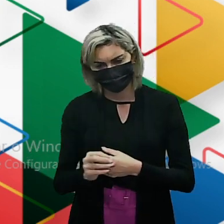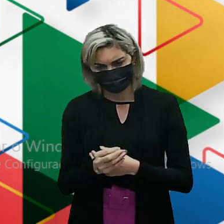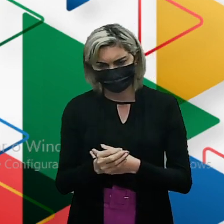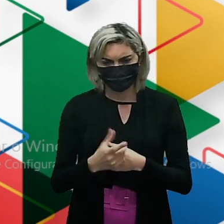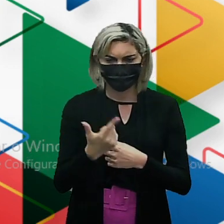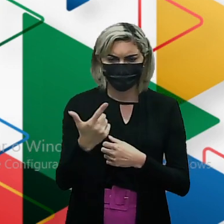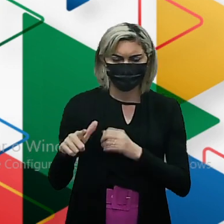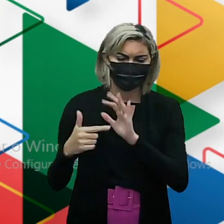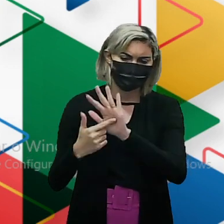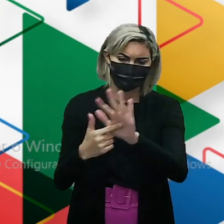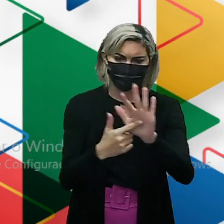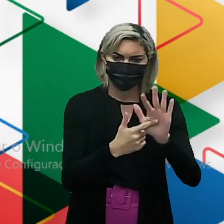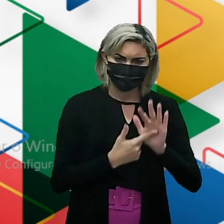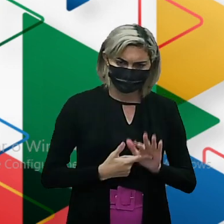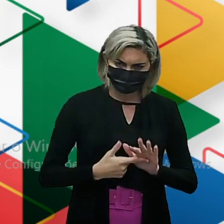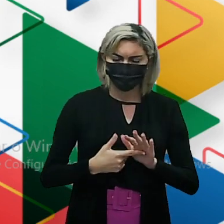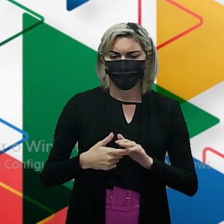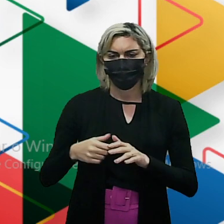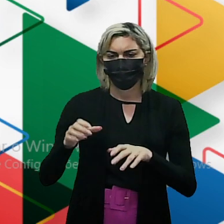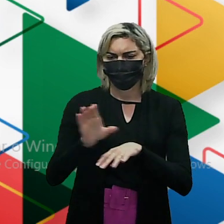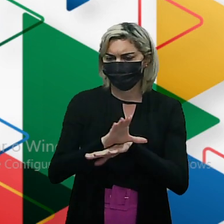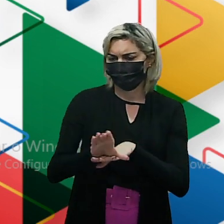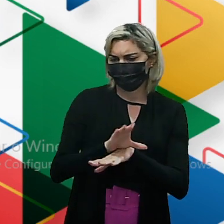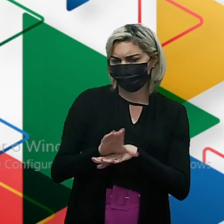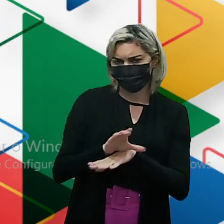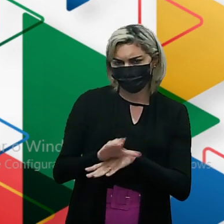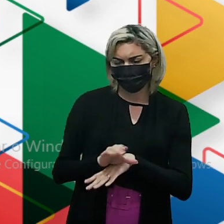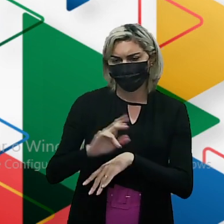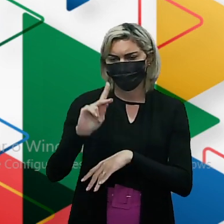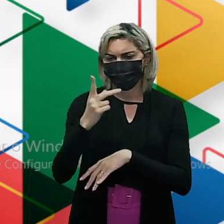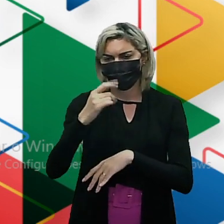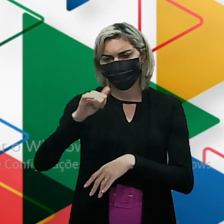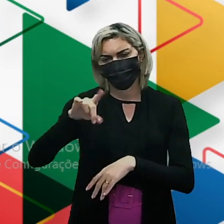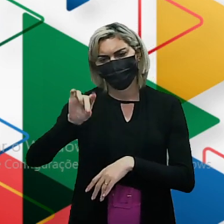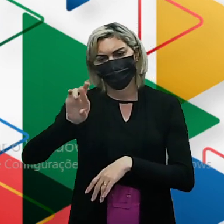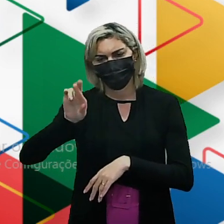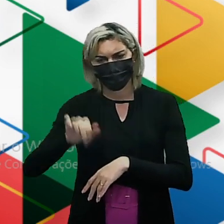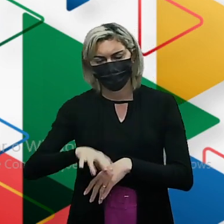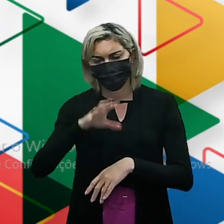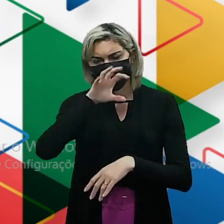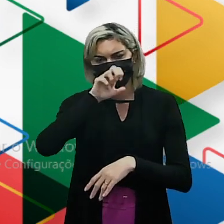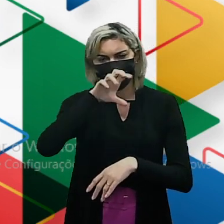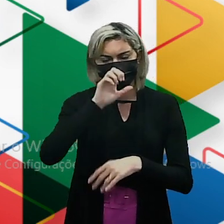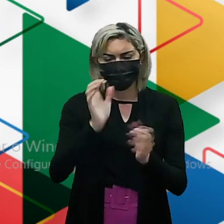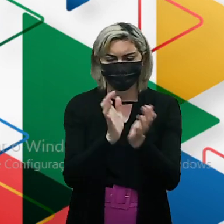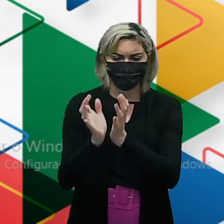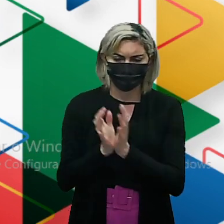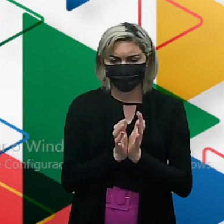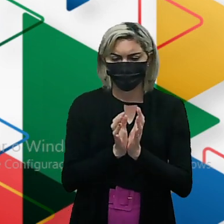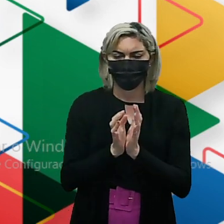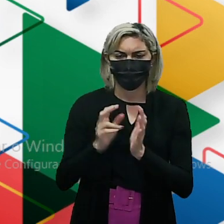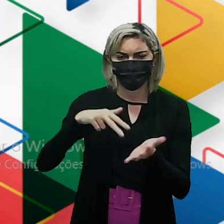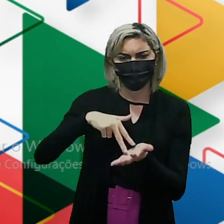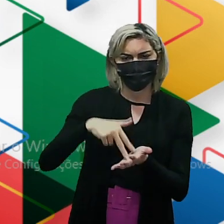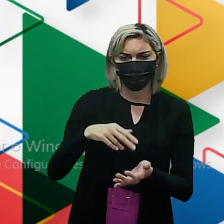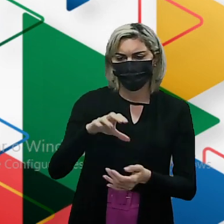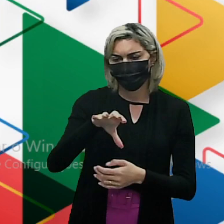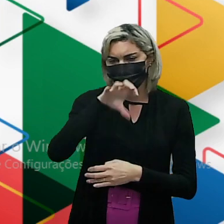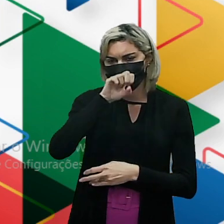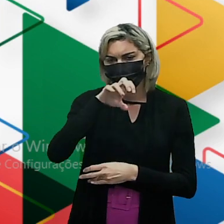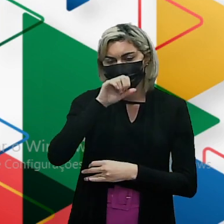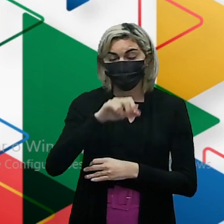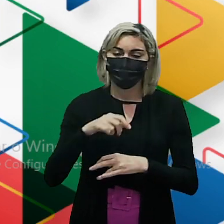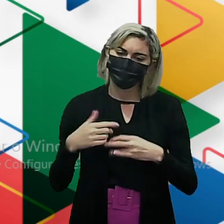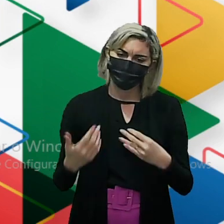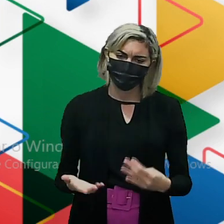além de apresentarem Átomos de carbono E hidrogênio Possuem um grupo funcional Com a presença Do oxigênio